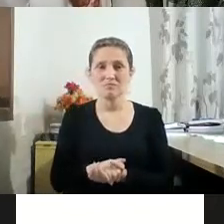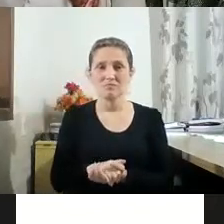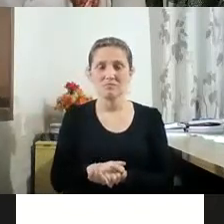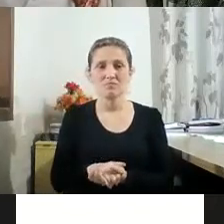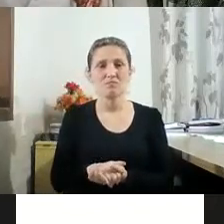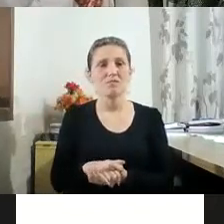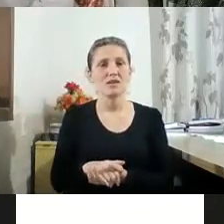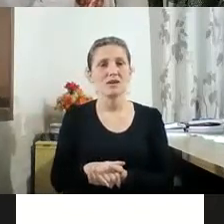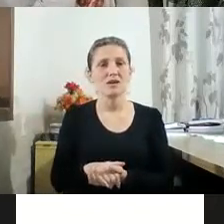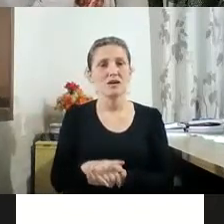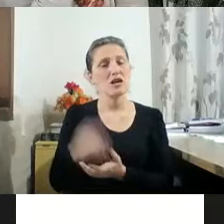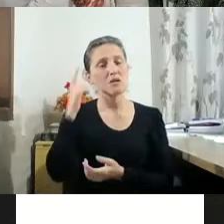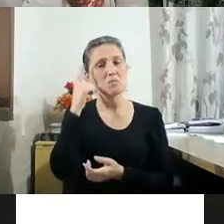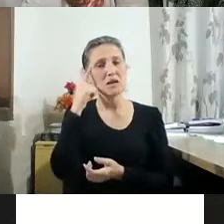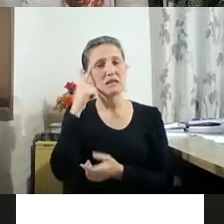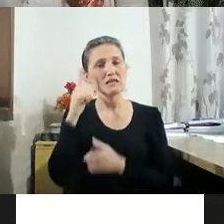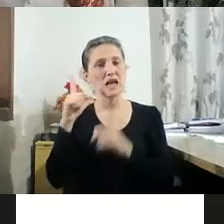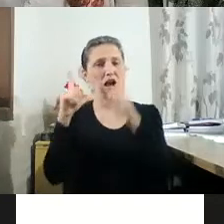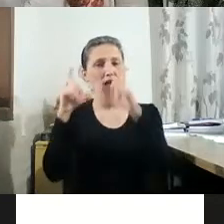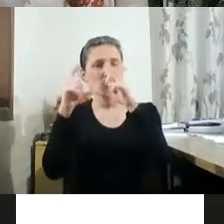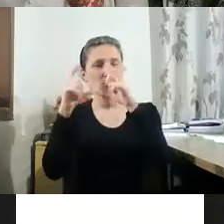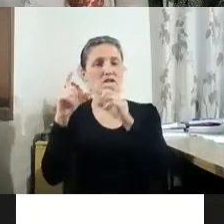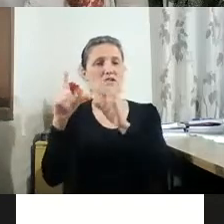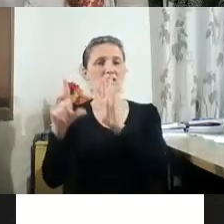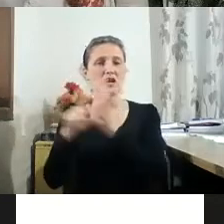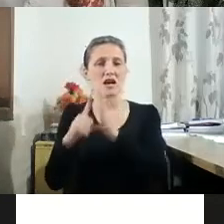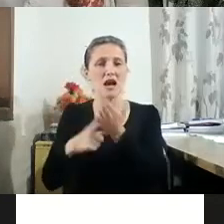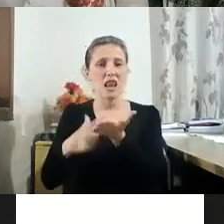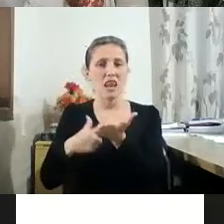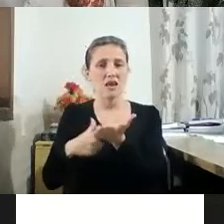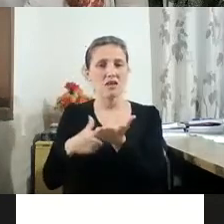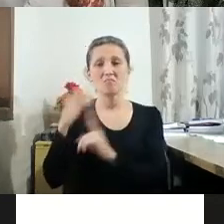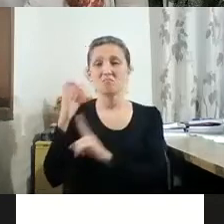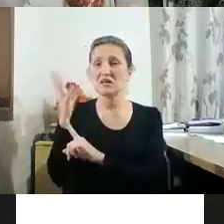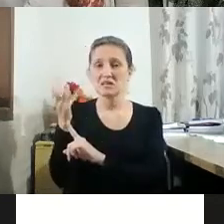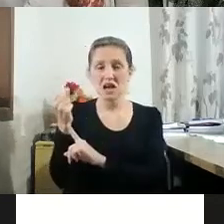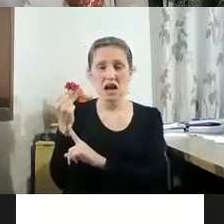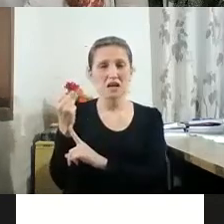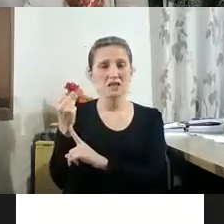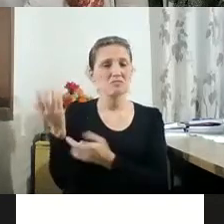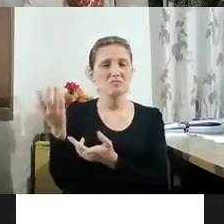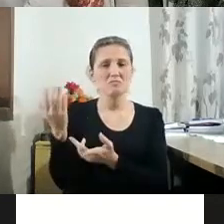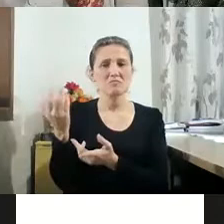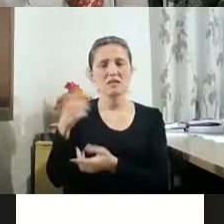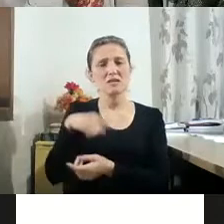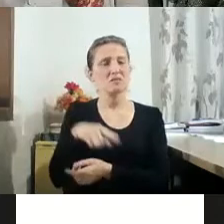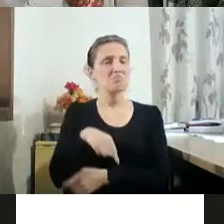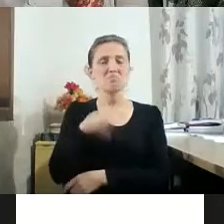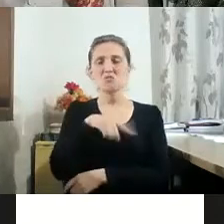Aí pode-se pensar num livro de fotografias. Para pensar num livro de fotografias como forma de arte, será